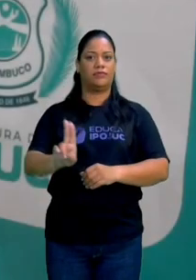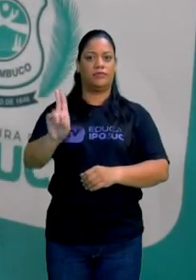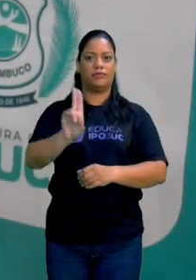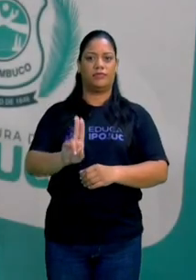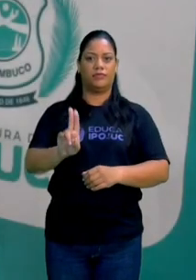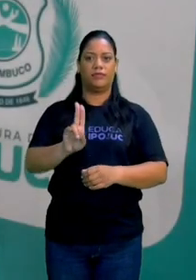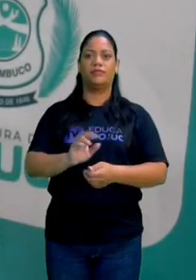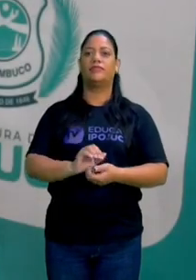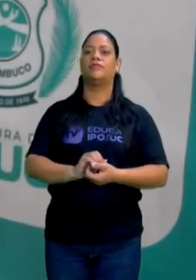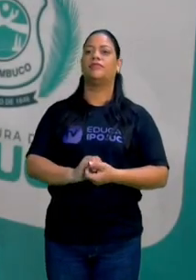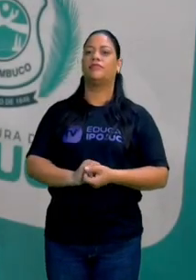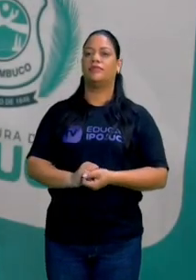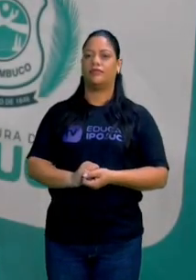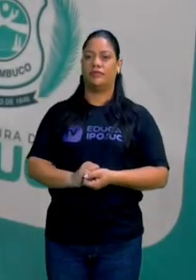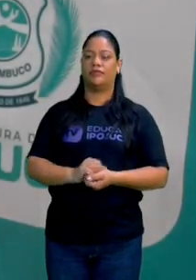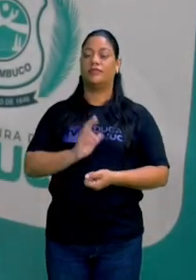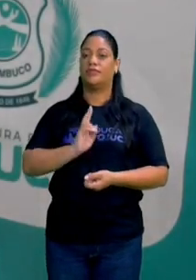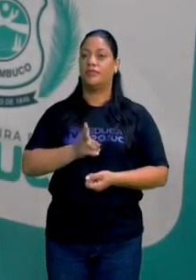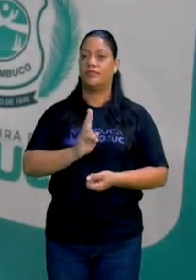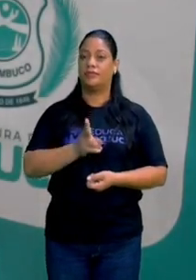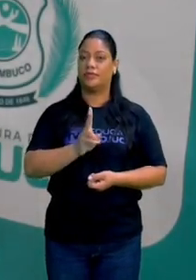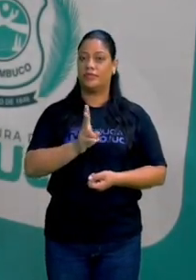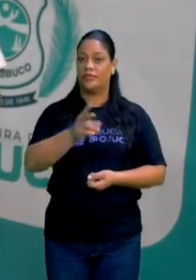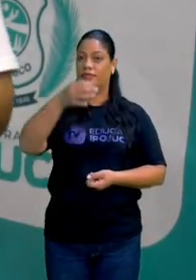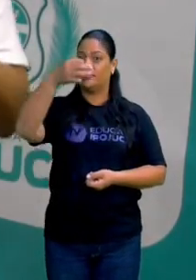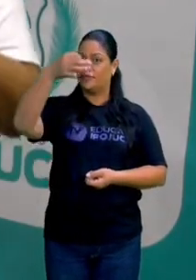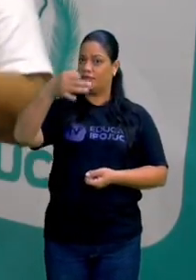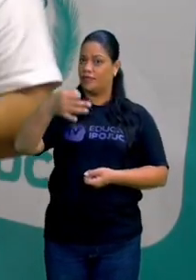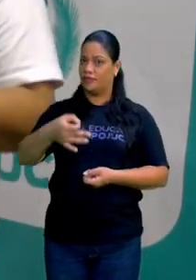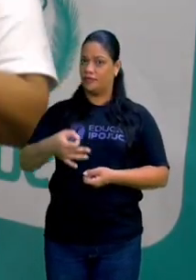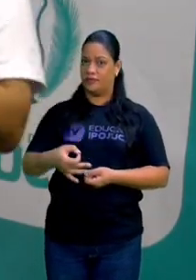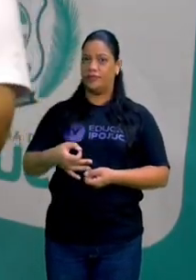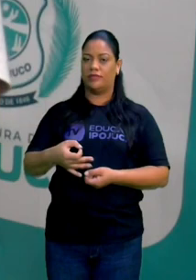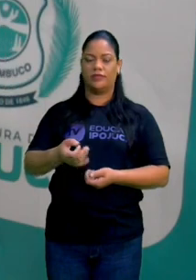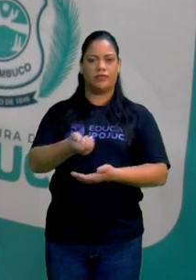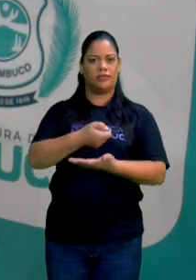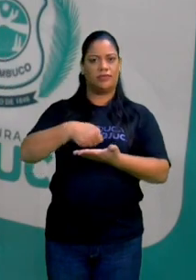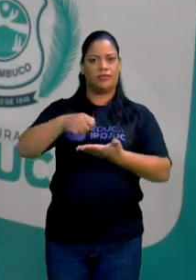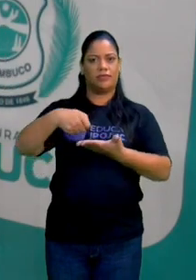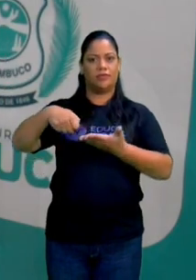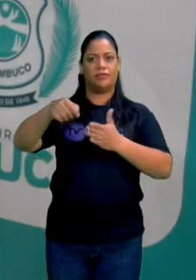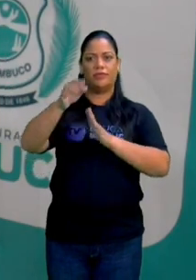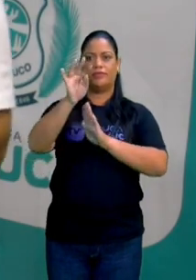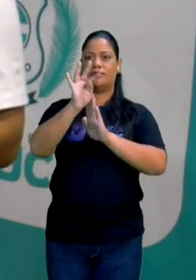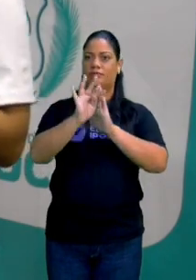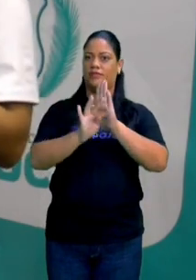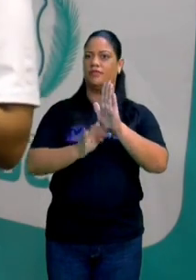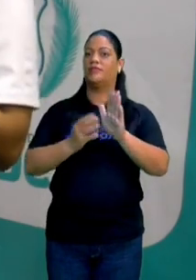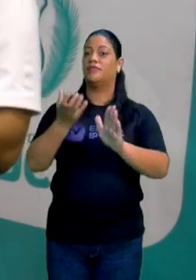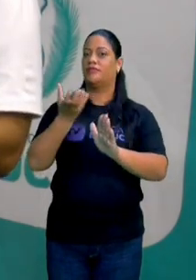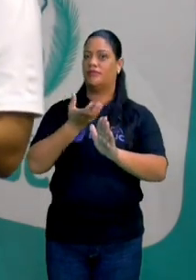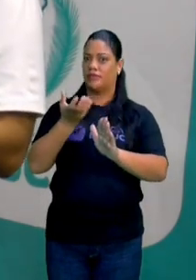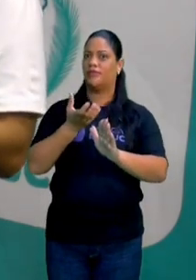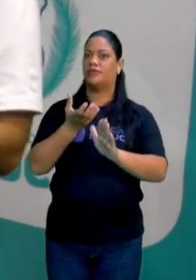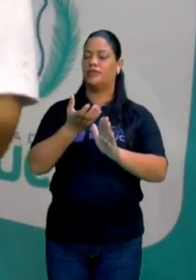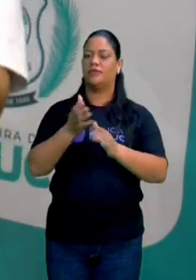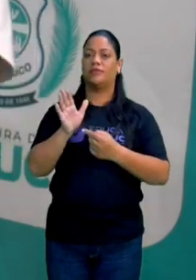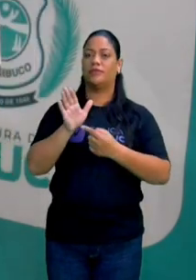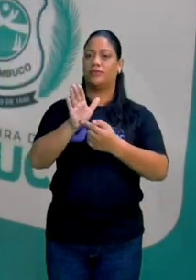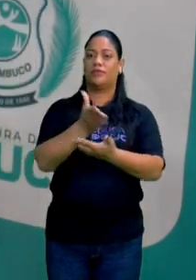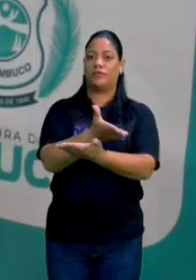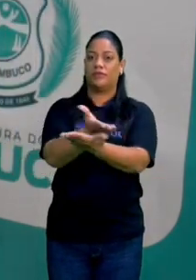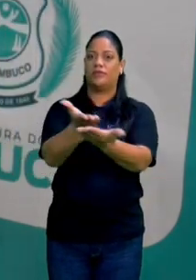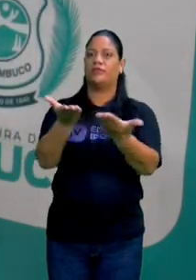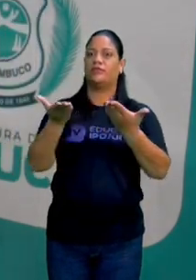aqui para a professora novamente, sempre, certamente, um autor, quando ele escreve um texto, ele quer fazer essa proposta de